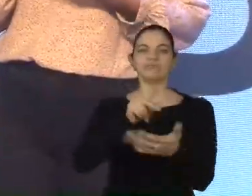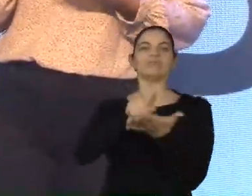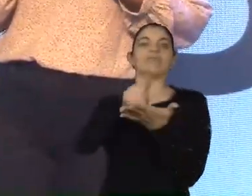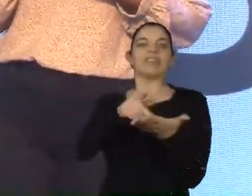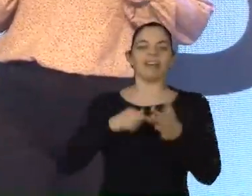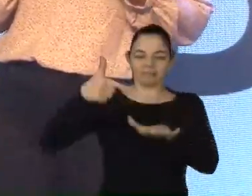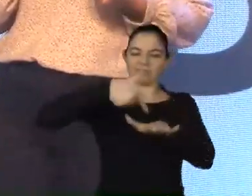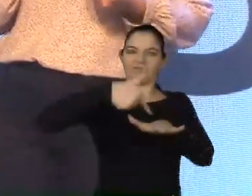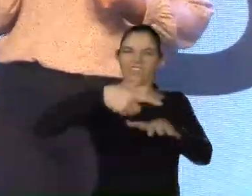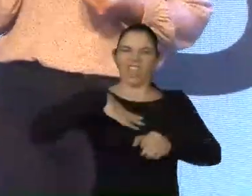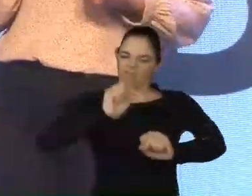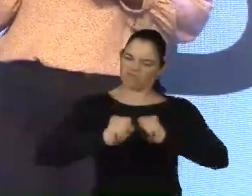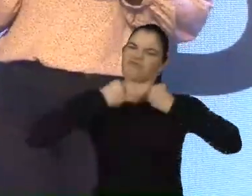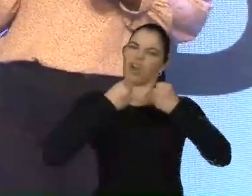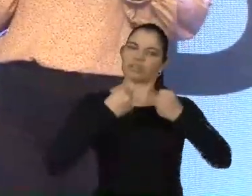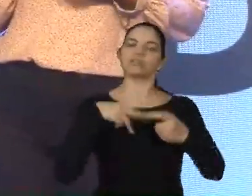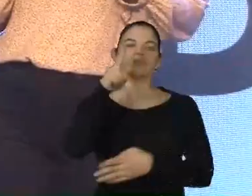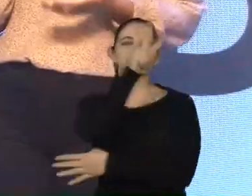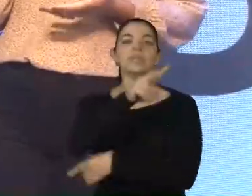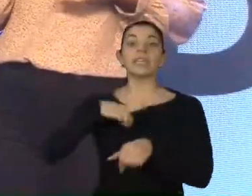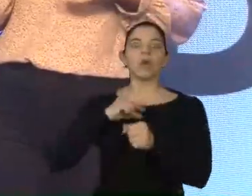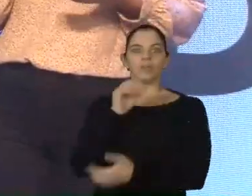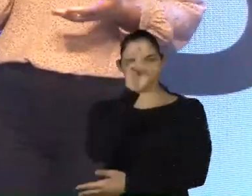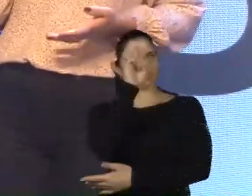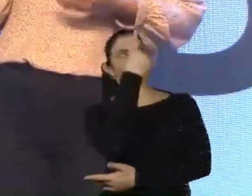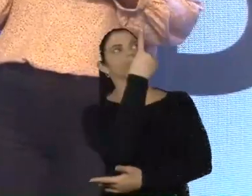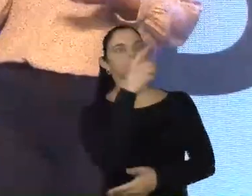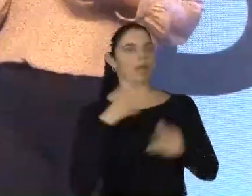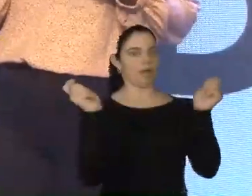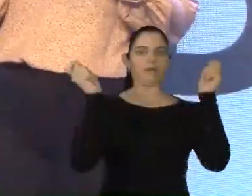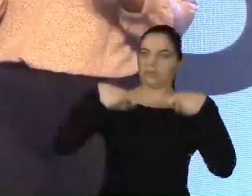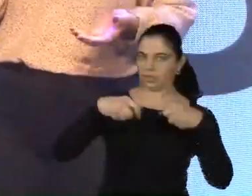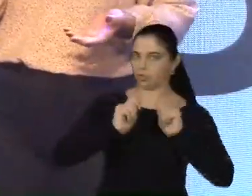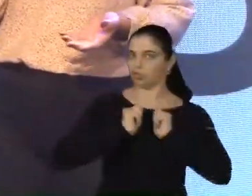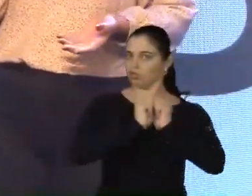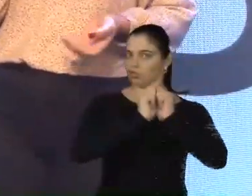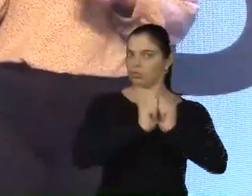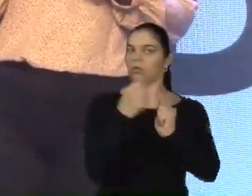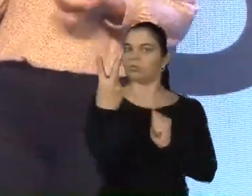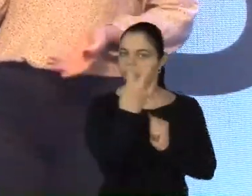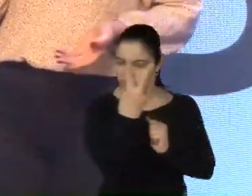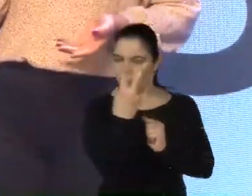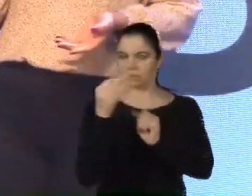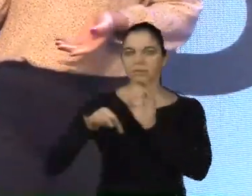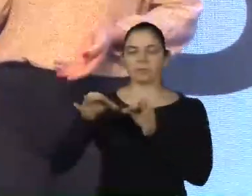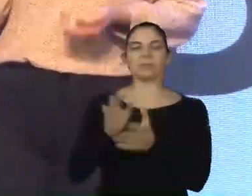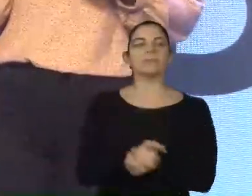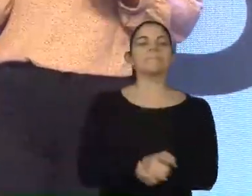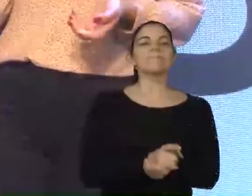Espaço Laser, fortalecida. Então, nós criamos um projeto de capacitação juntamente com dois parceiros, o projeto